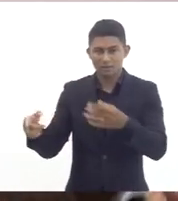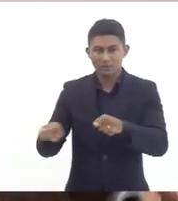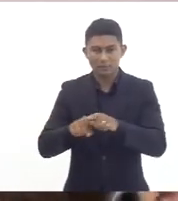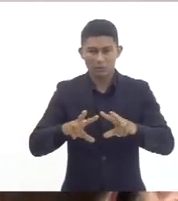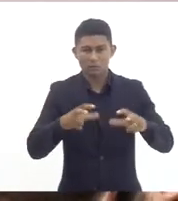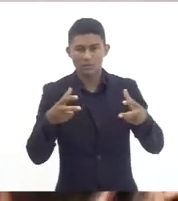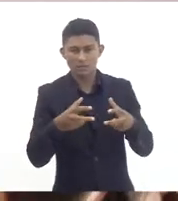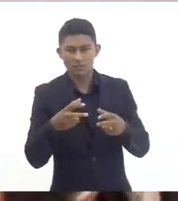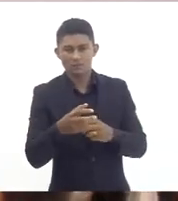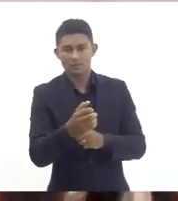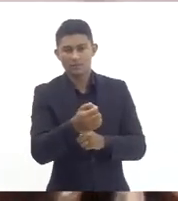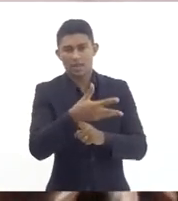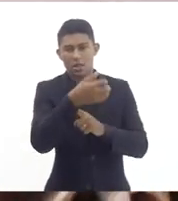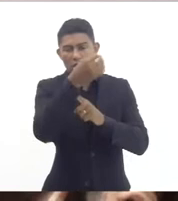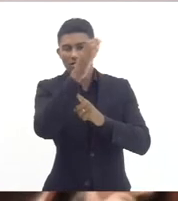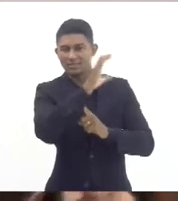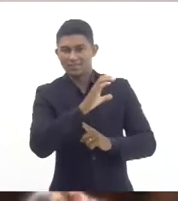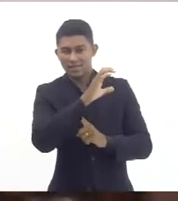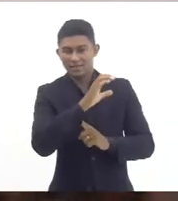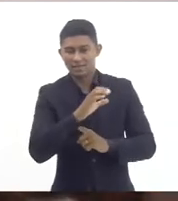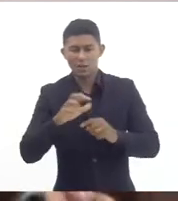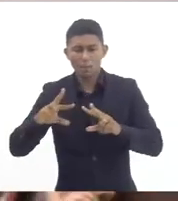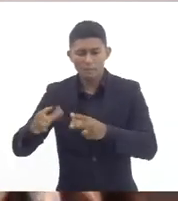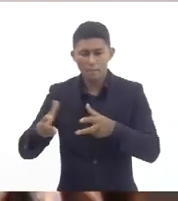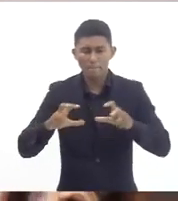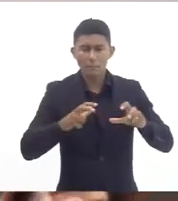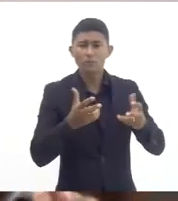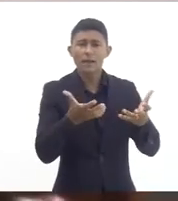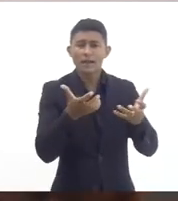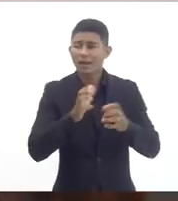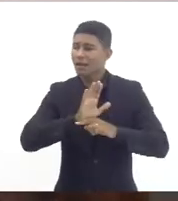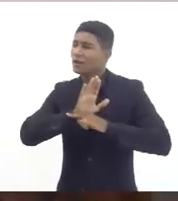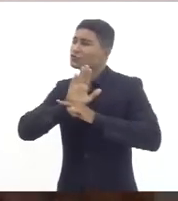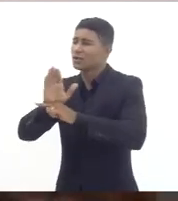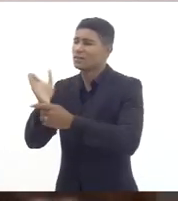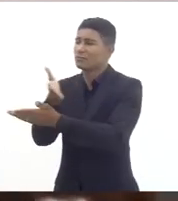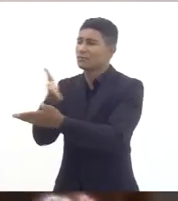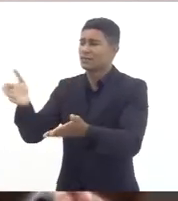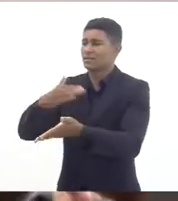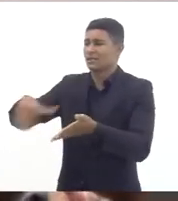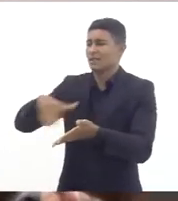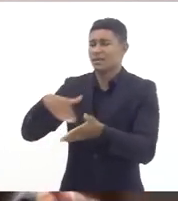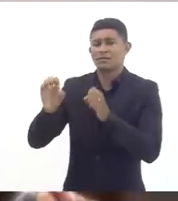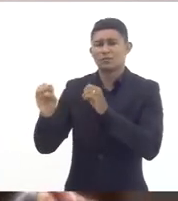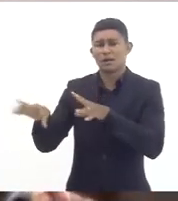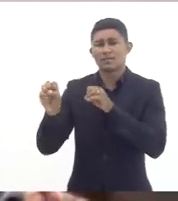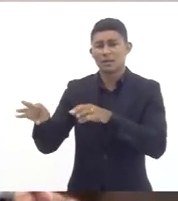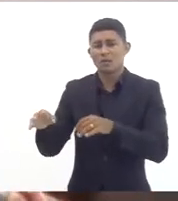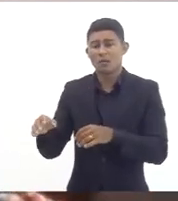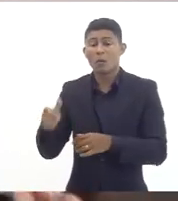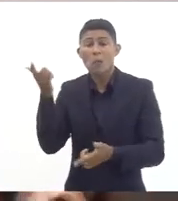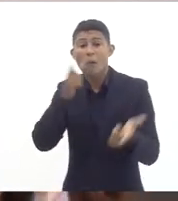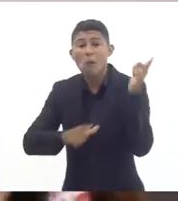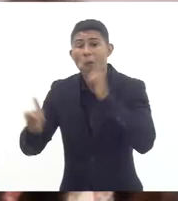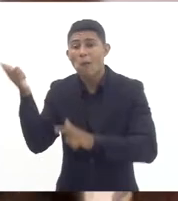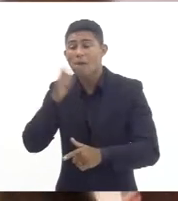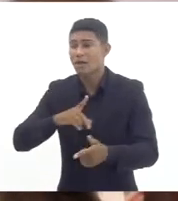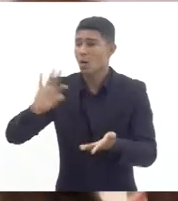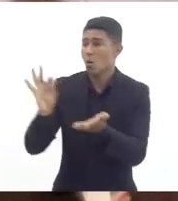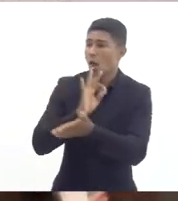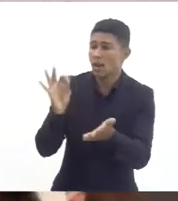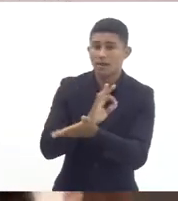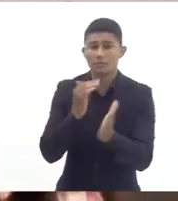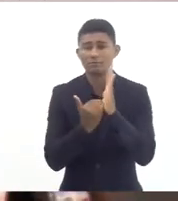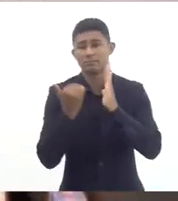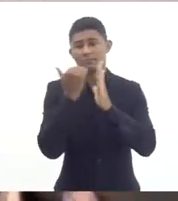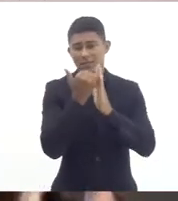a Seduc a conseguir resolver essas contratações porque pelo número que a Patrícia não a Reis me fugiu sobre o nome a coordenadora